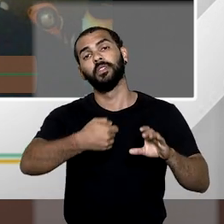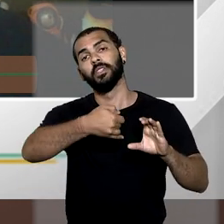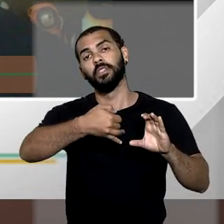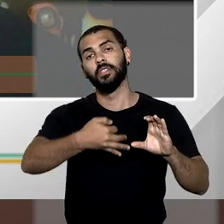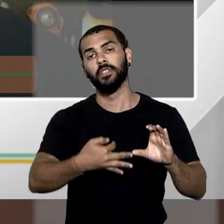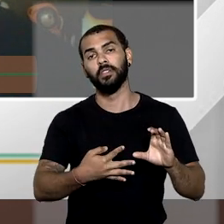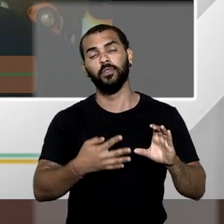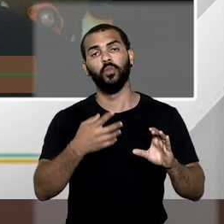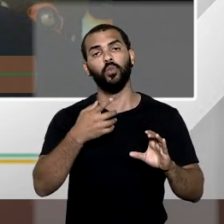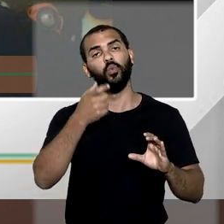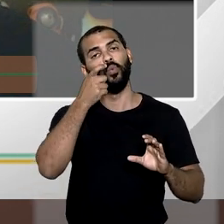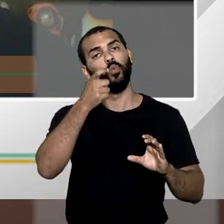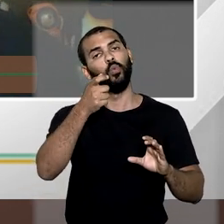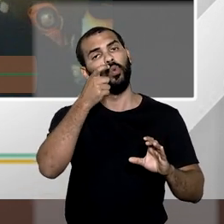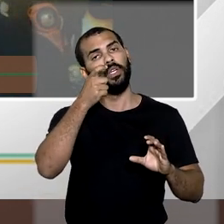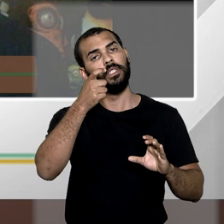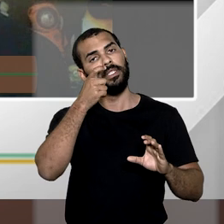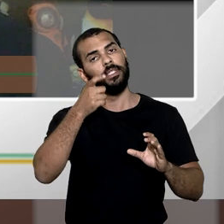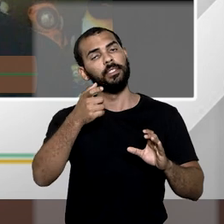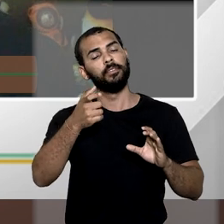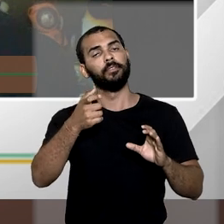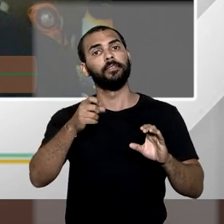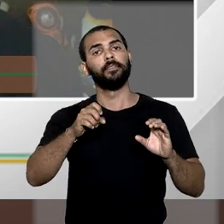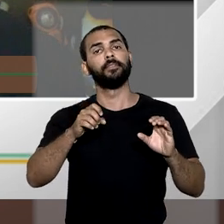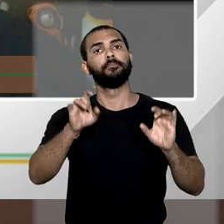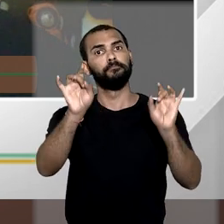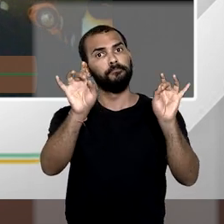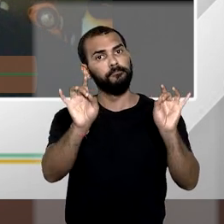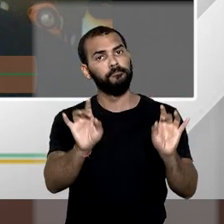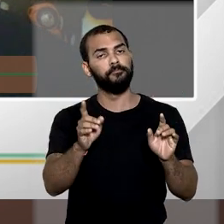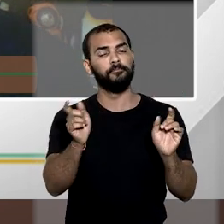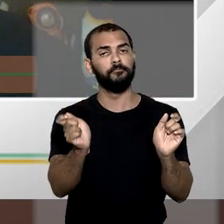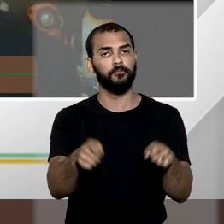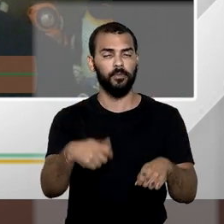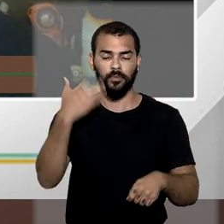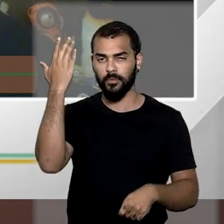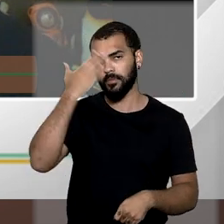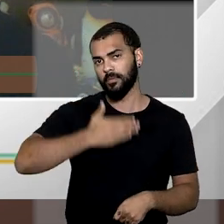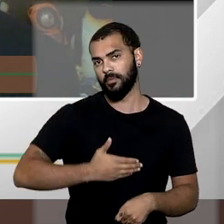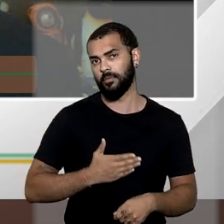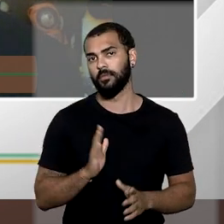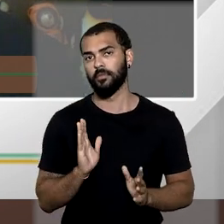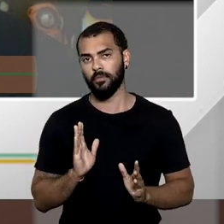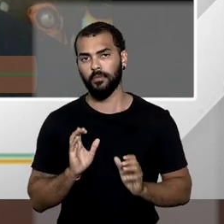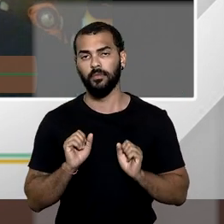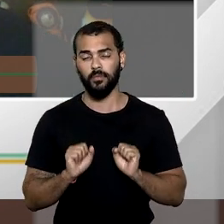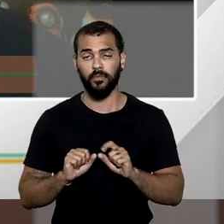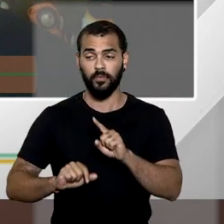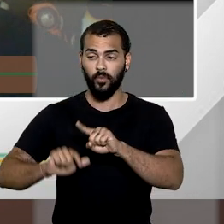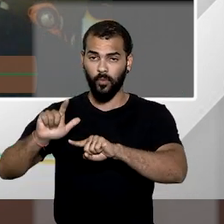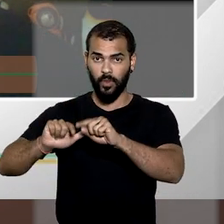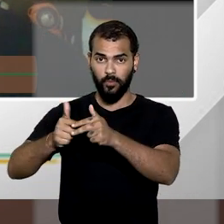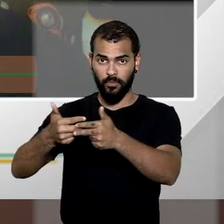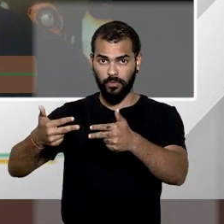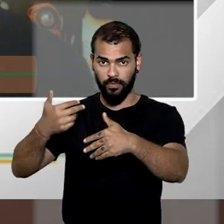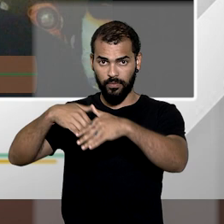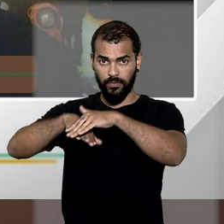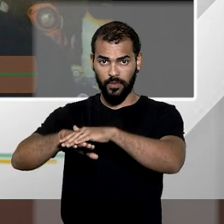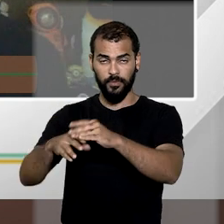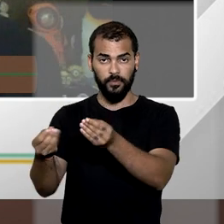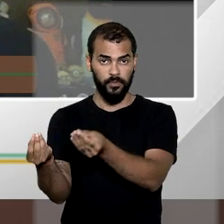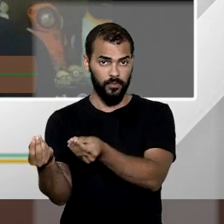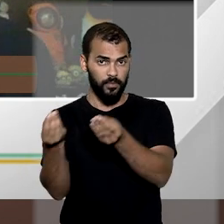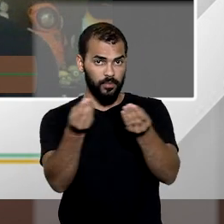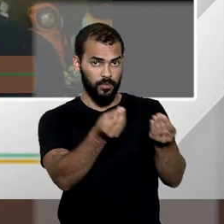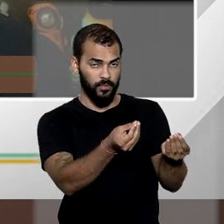interesse específico, um interesse facilmente comprovável para que essa coleção fosse trazida